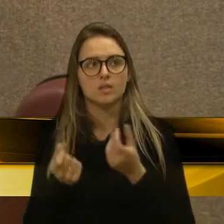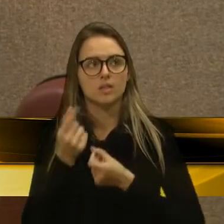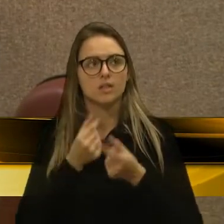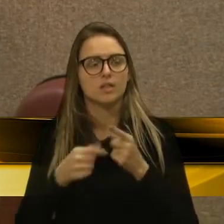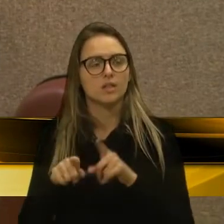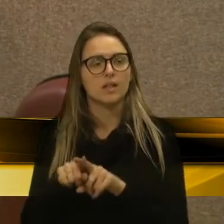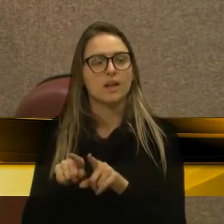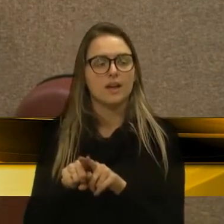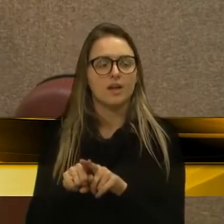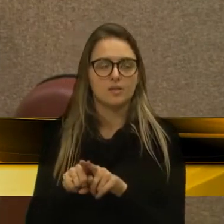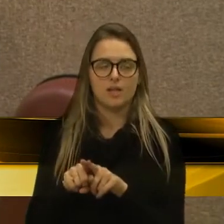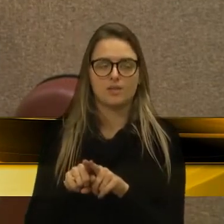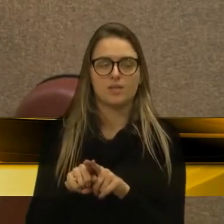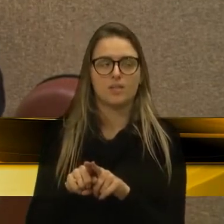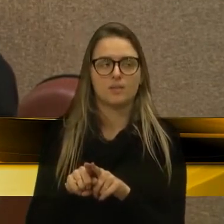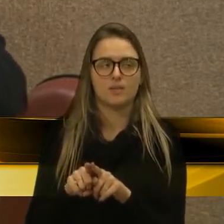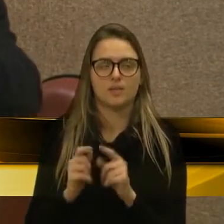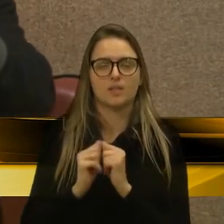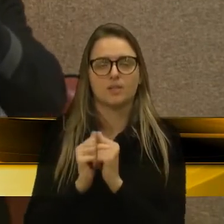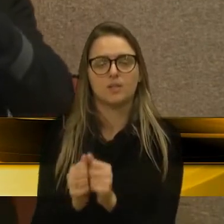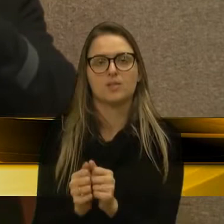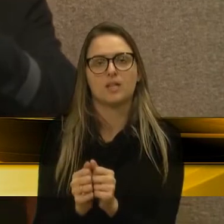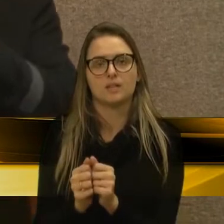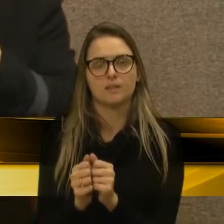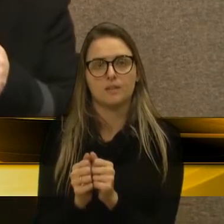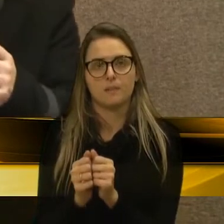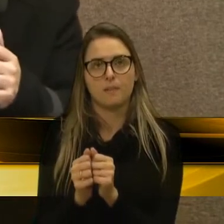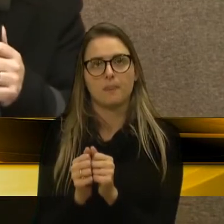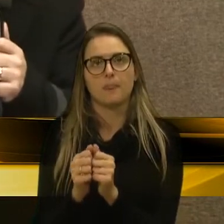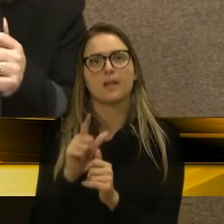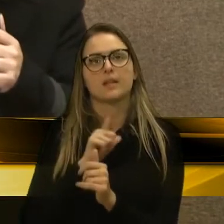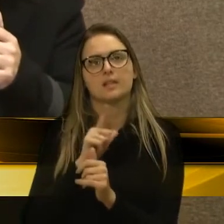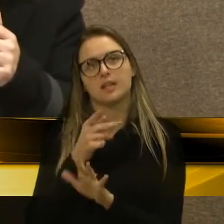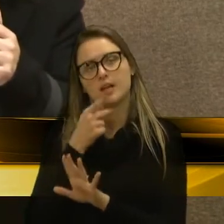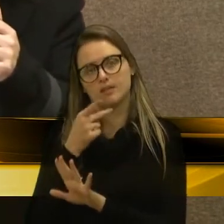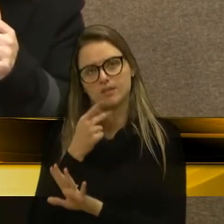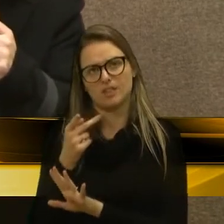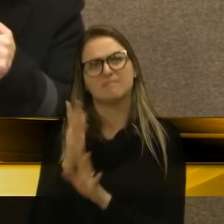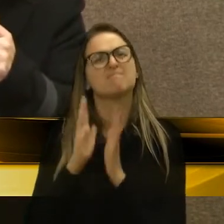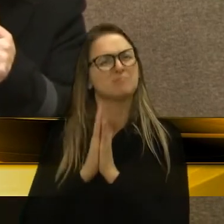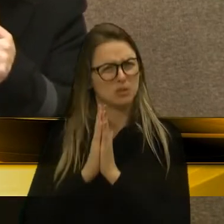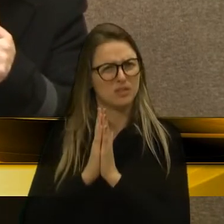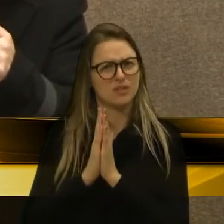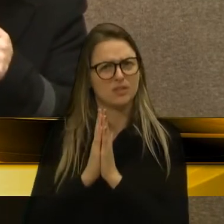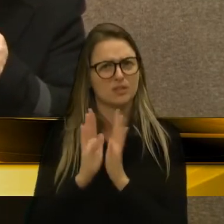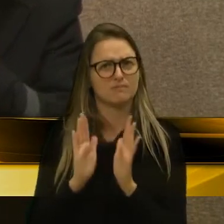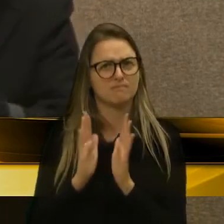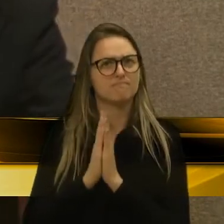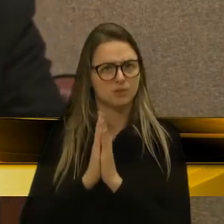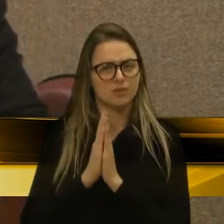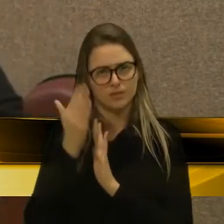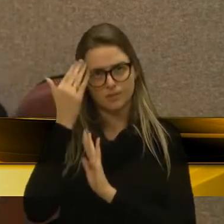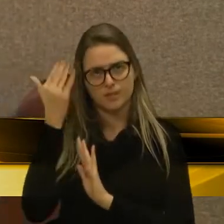usaria, de jeito nenhum, assim, publicamente. Então, por favor, né? Muito obrigado.